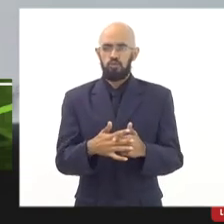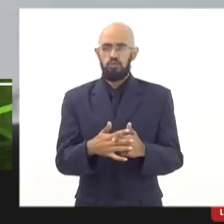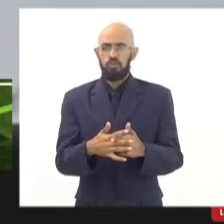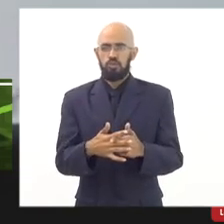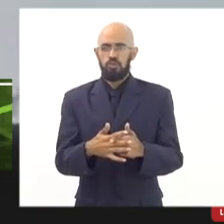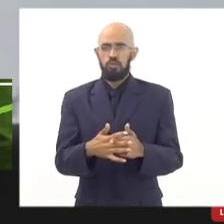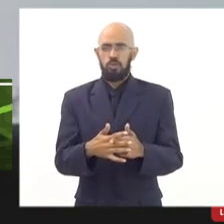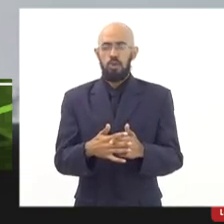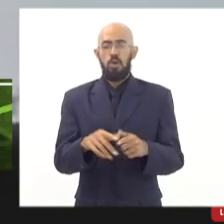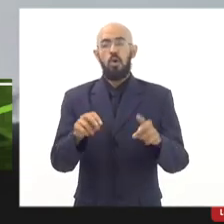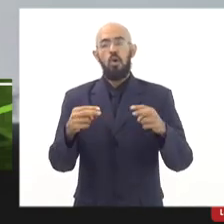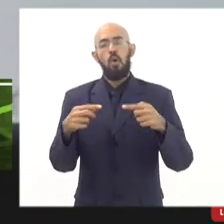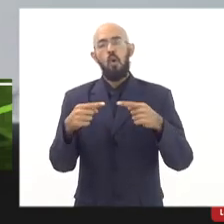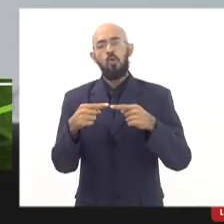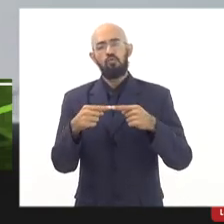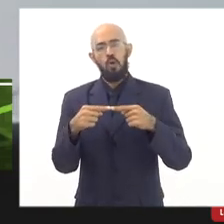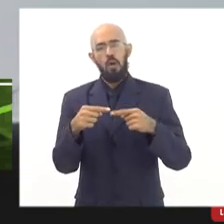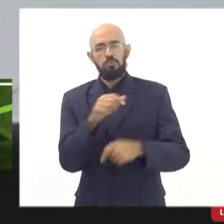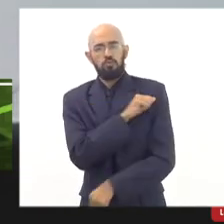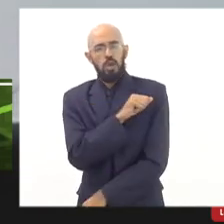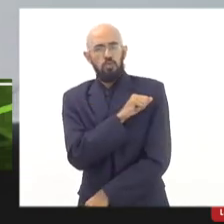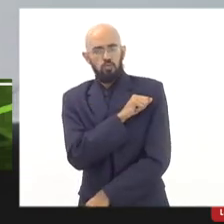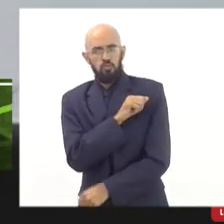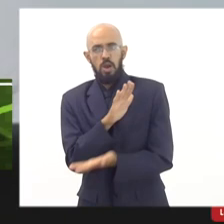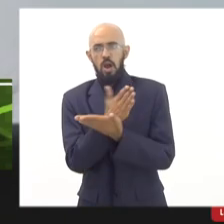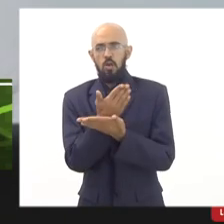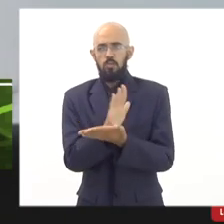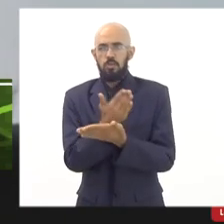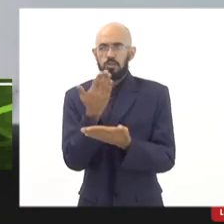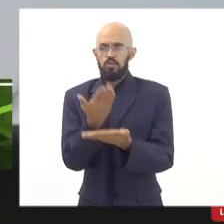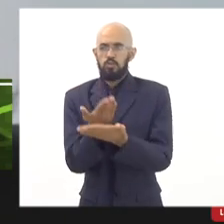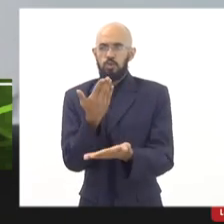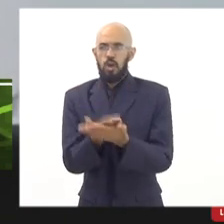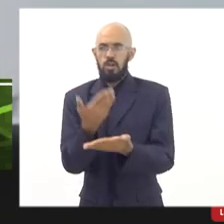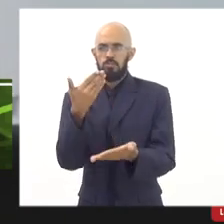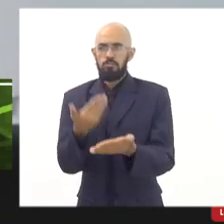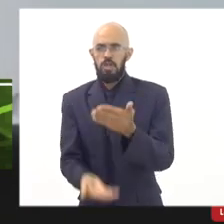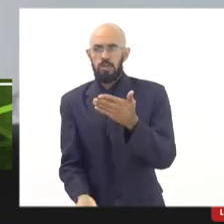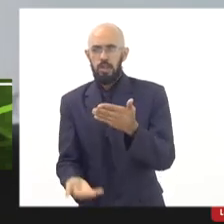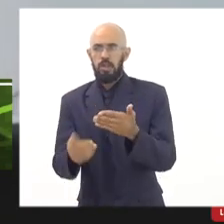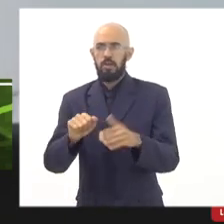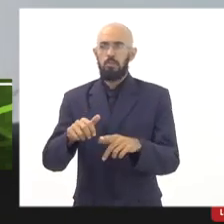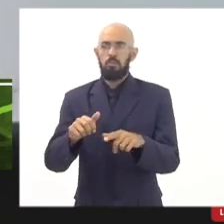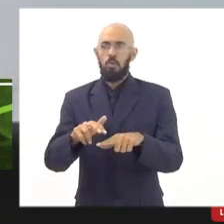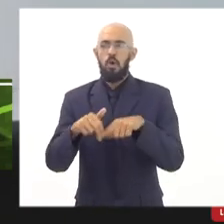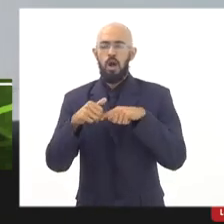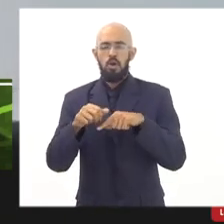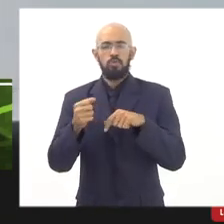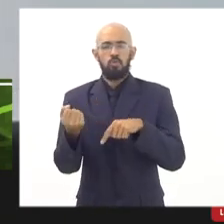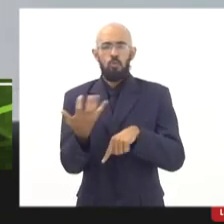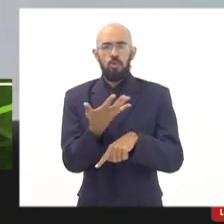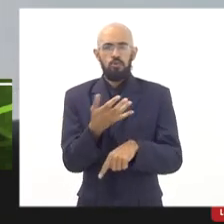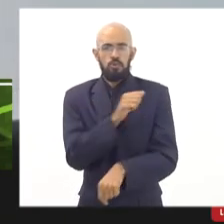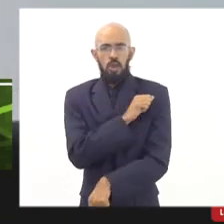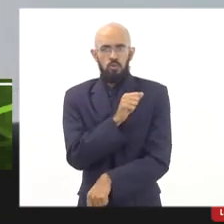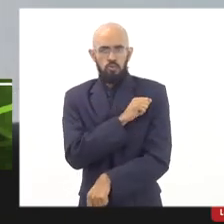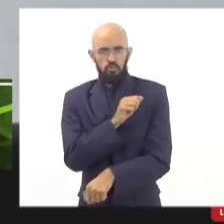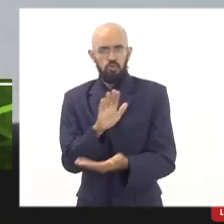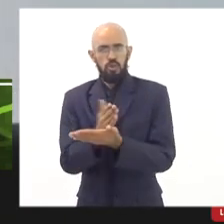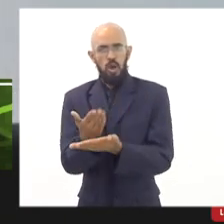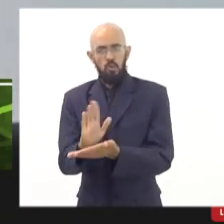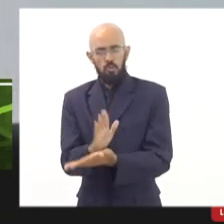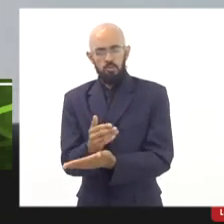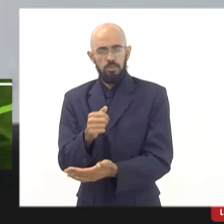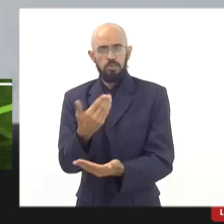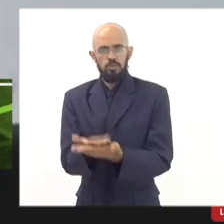matriculados. Algumas escolas perderam a quantidade de alunos e algumas escolas o acréscimo foi bem